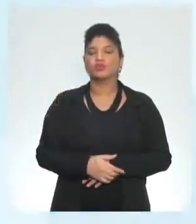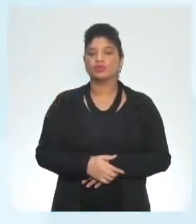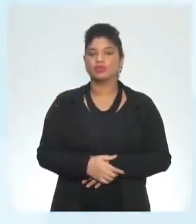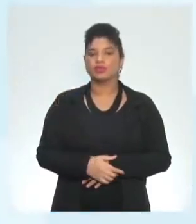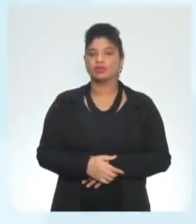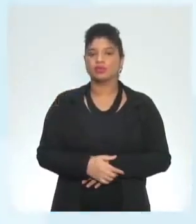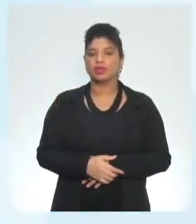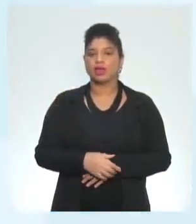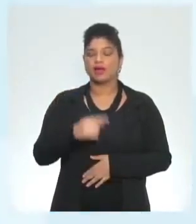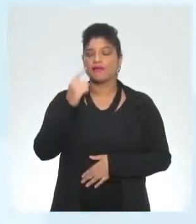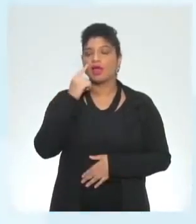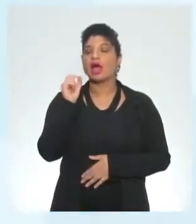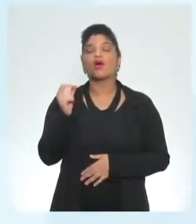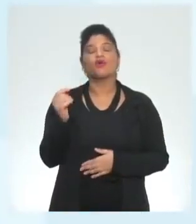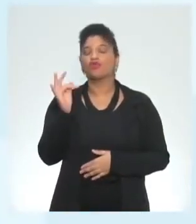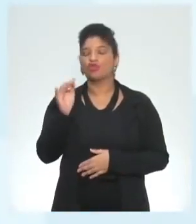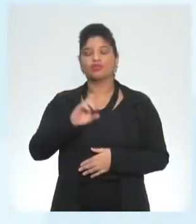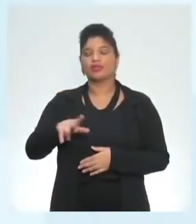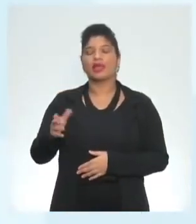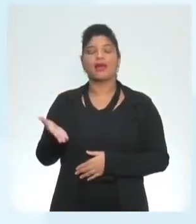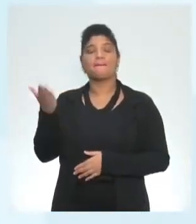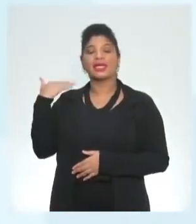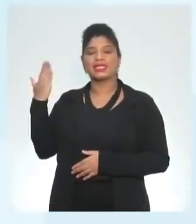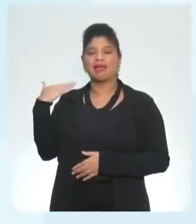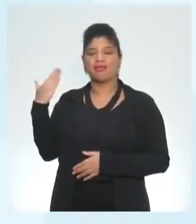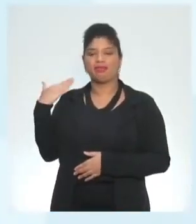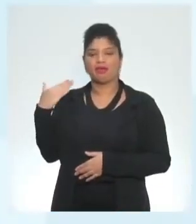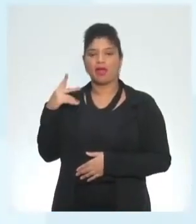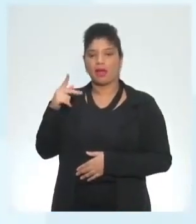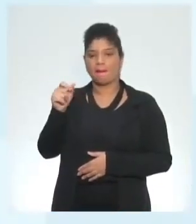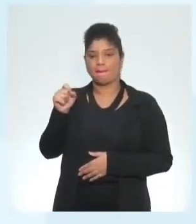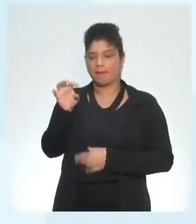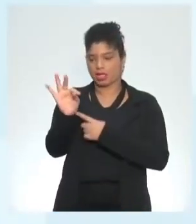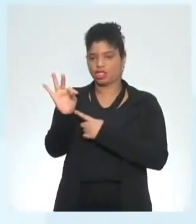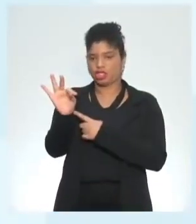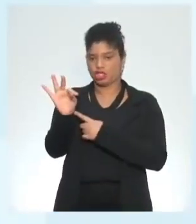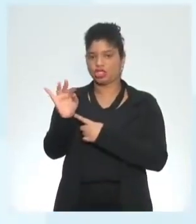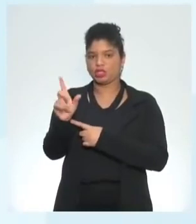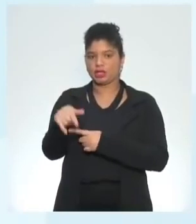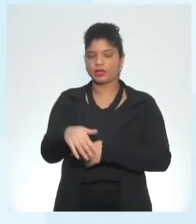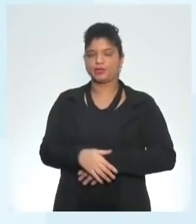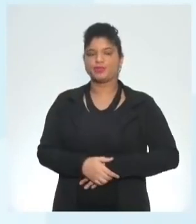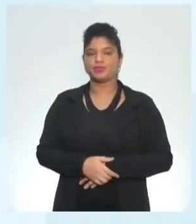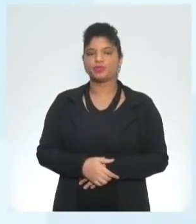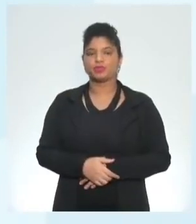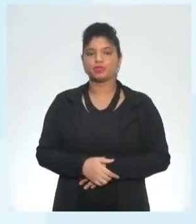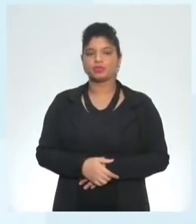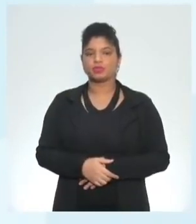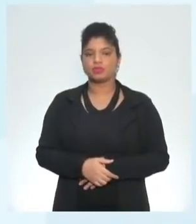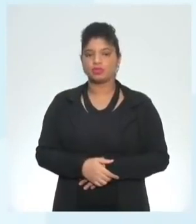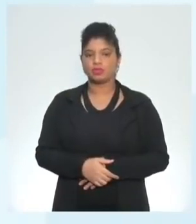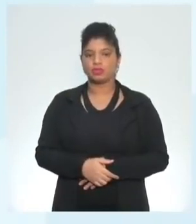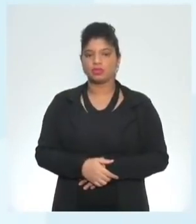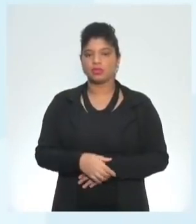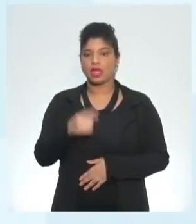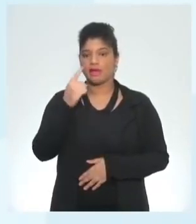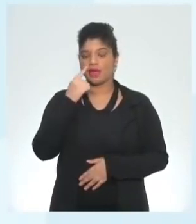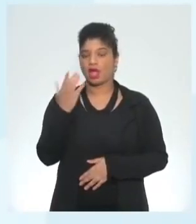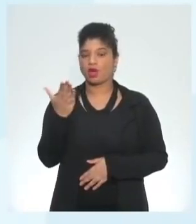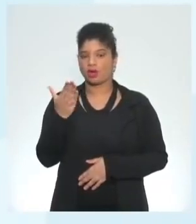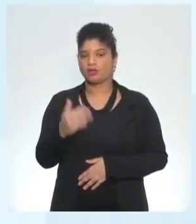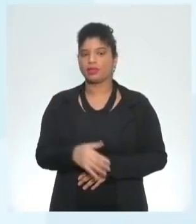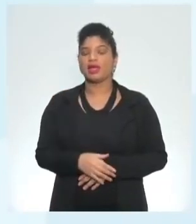past lá na tela para vocês aquela sentença que a gente tinha dado ó i wrote a script for a short movie last month